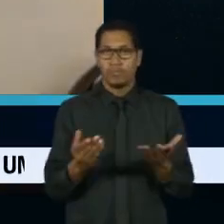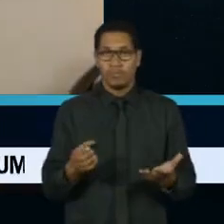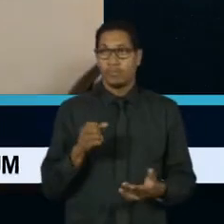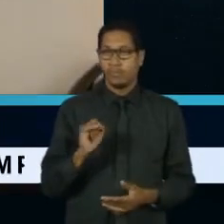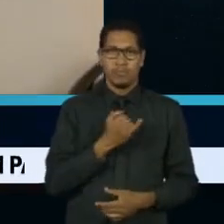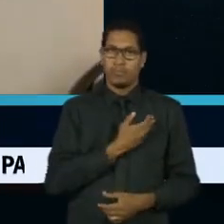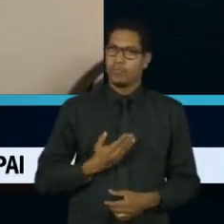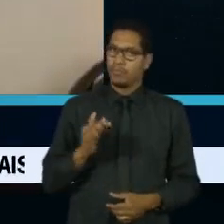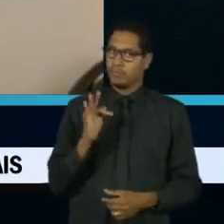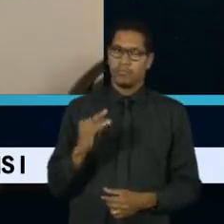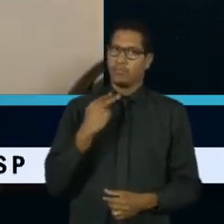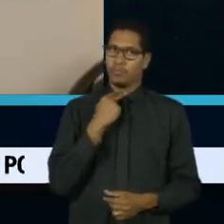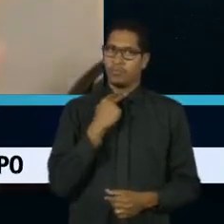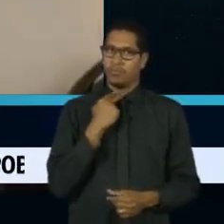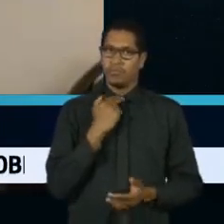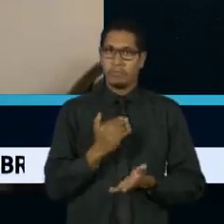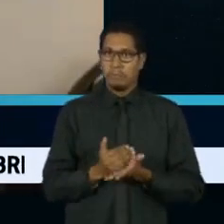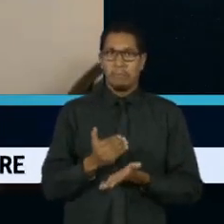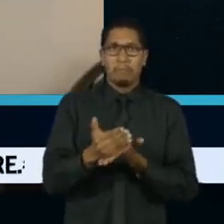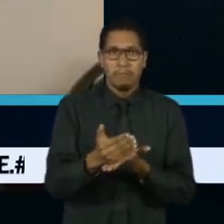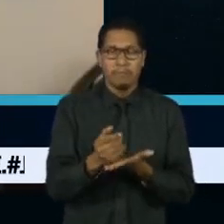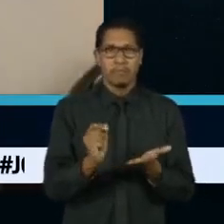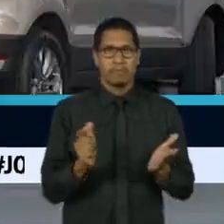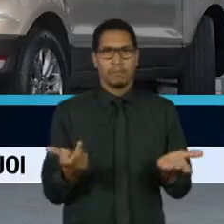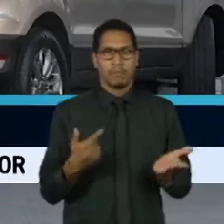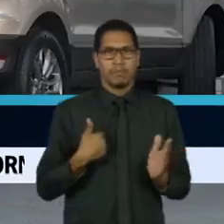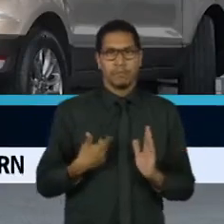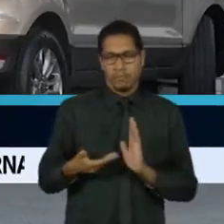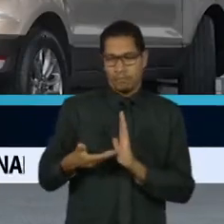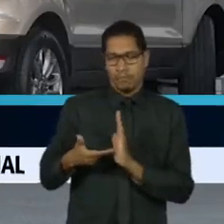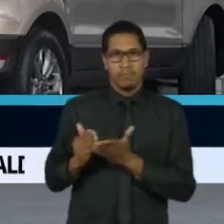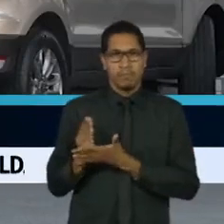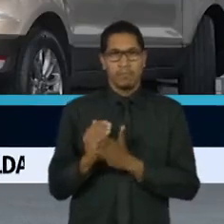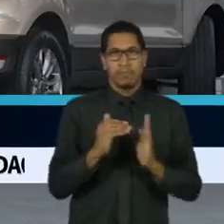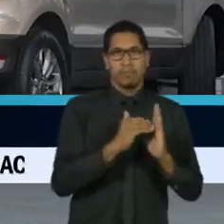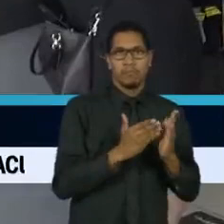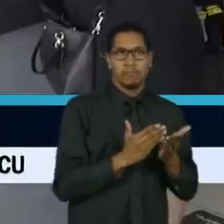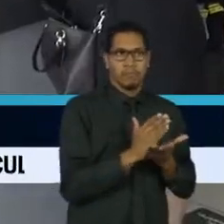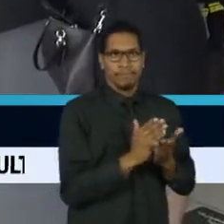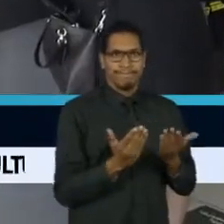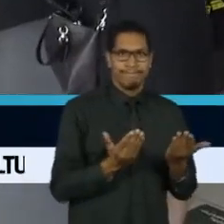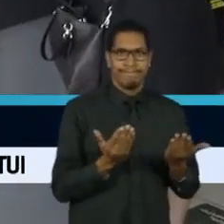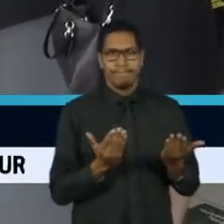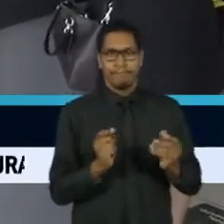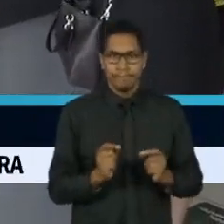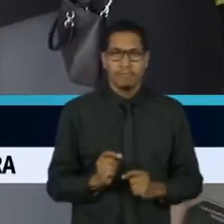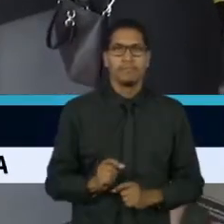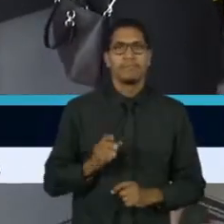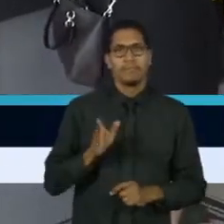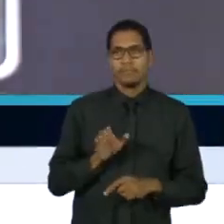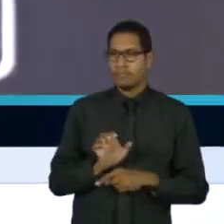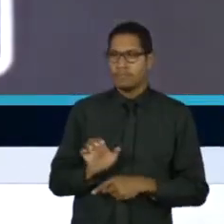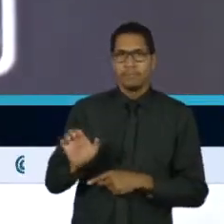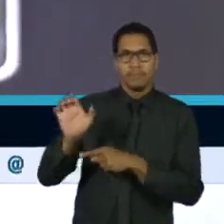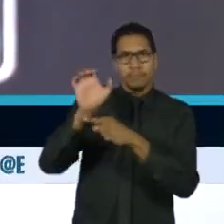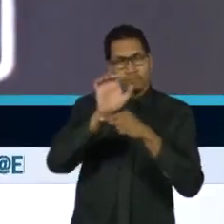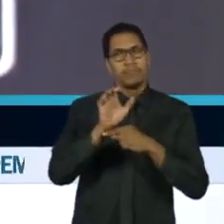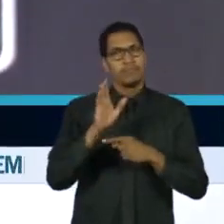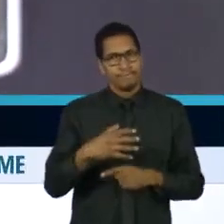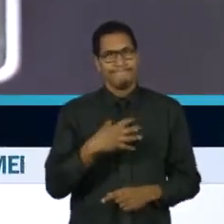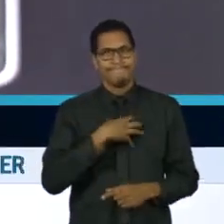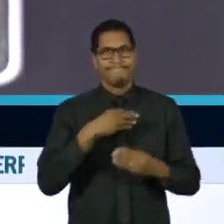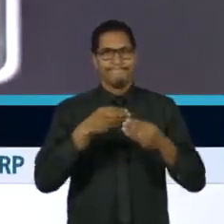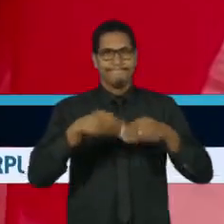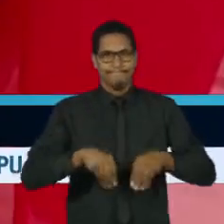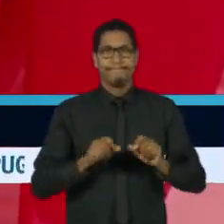apressou e a Câmara aprovou uma medida ruim. Os efeitos devem ser sentidos em todos os estados, porque em alguns, hoje,